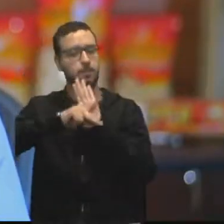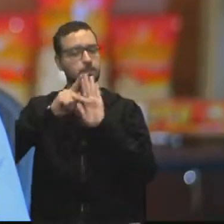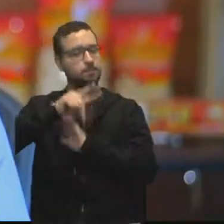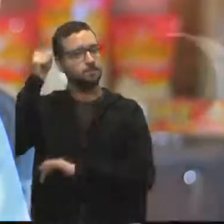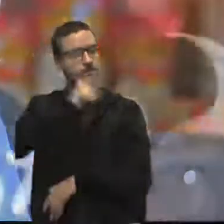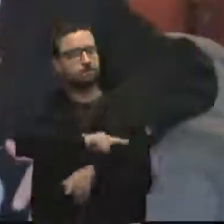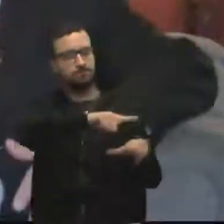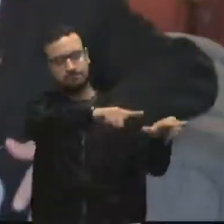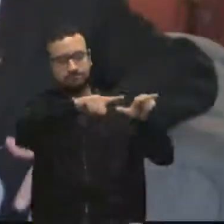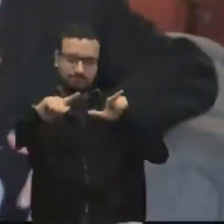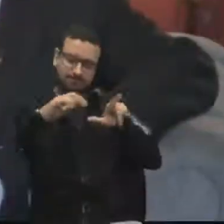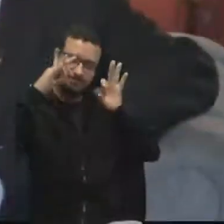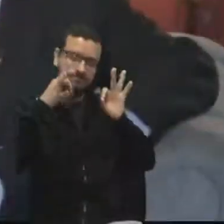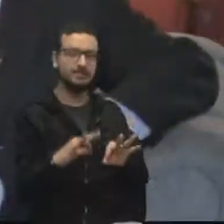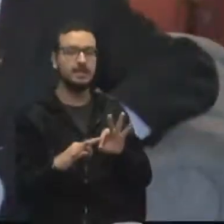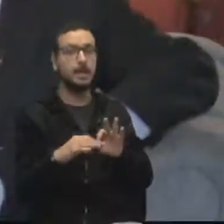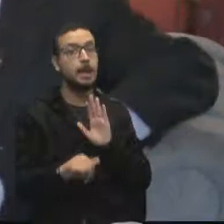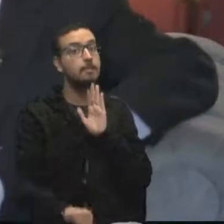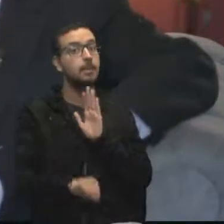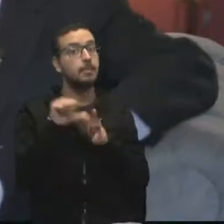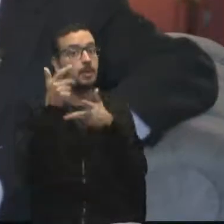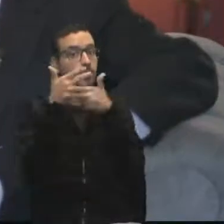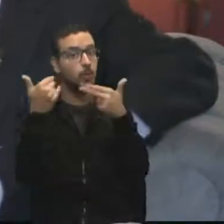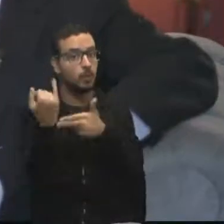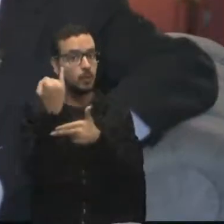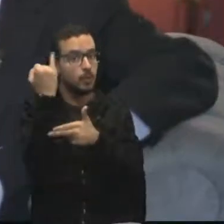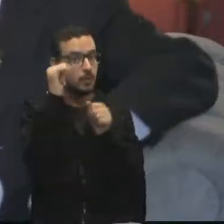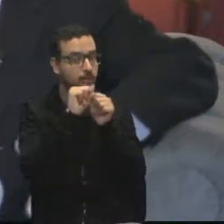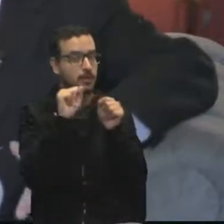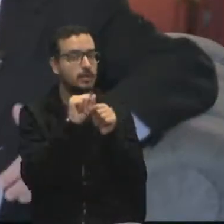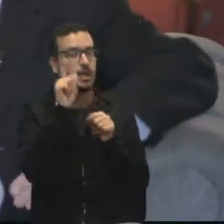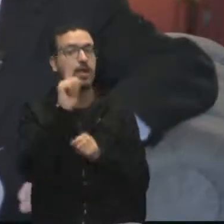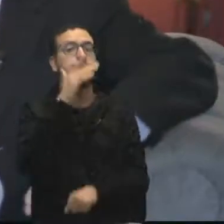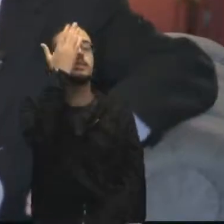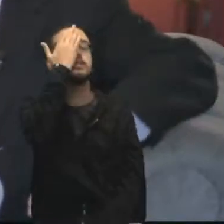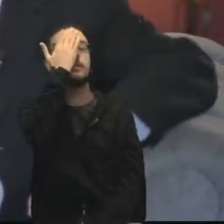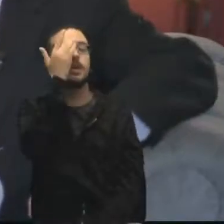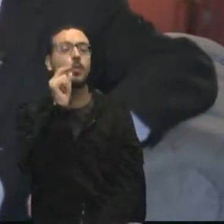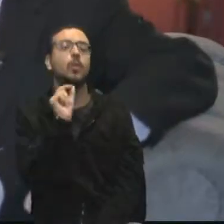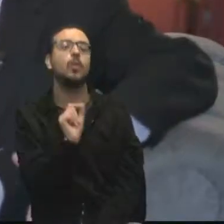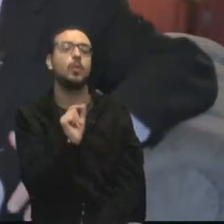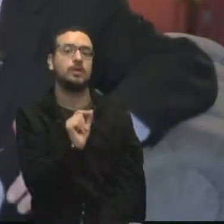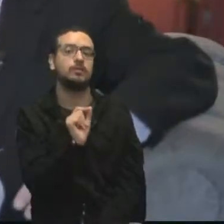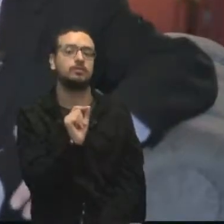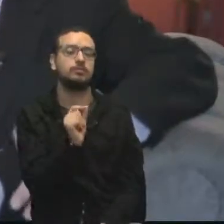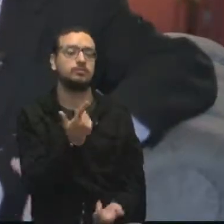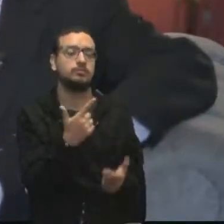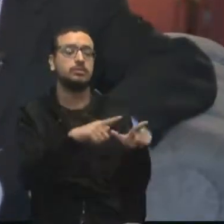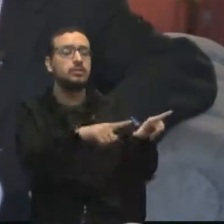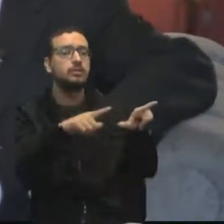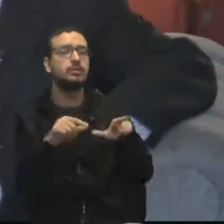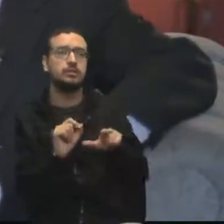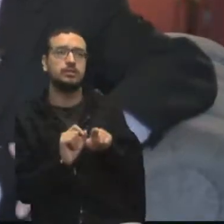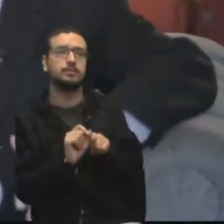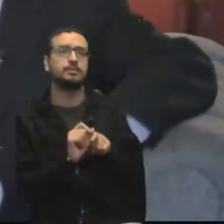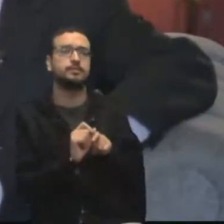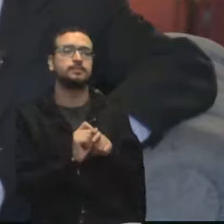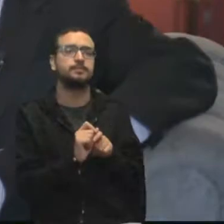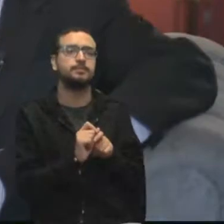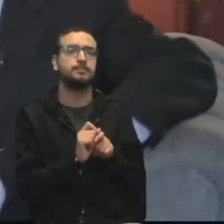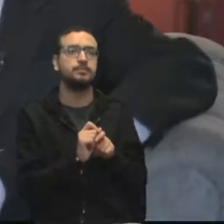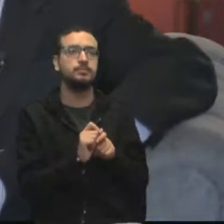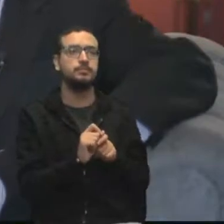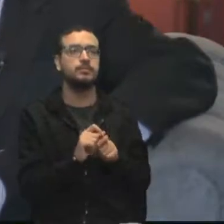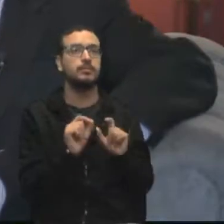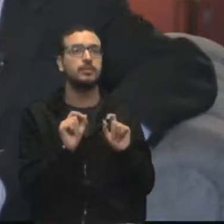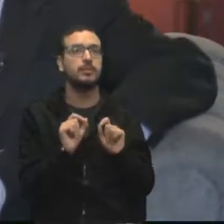certificação. A primeira coisa importante a se fazer é saber o que precisa ser comunicado e para quem. Portanto, não é à toa que o